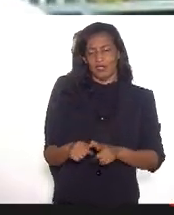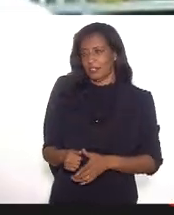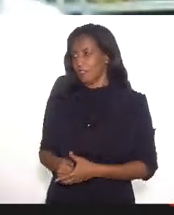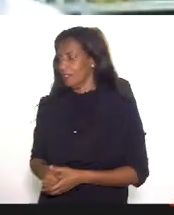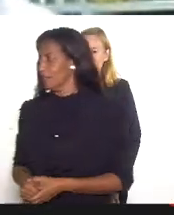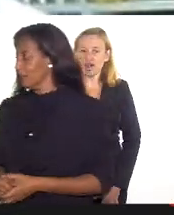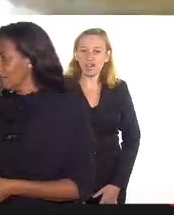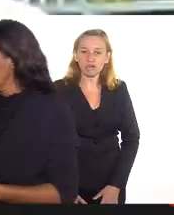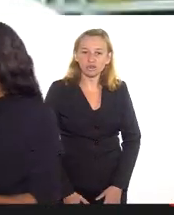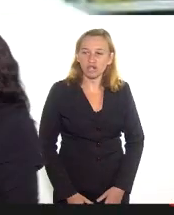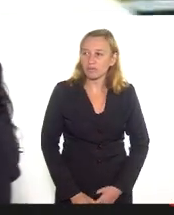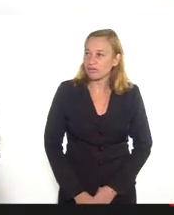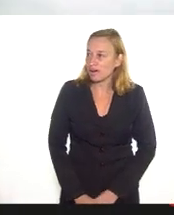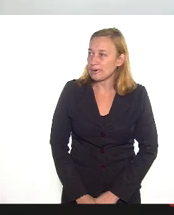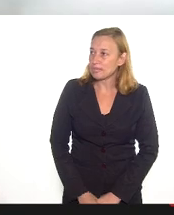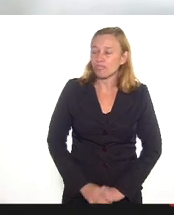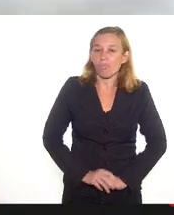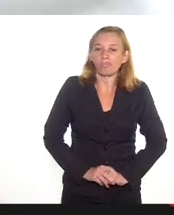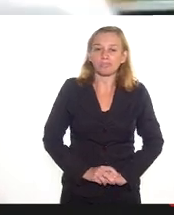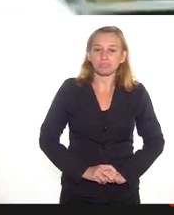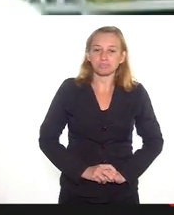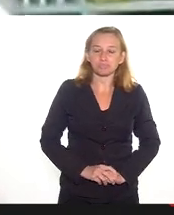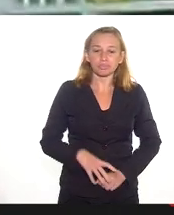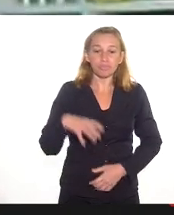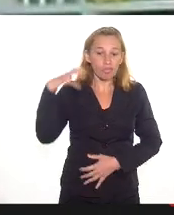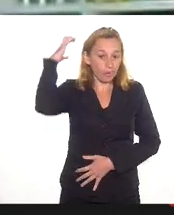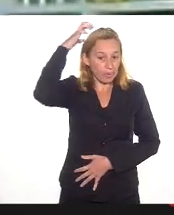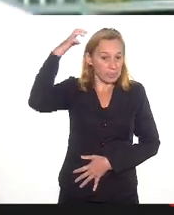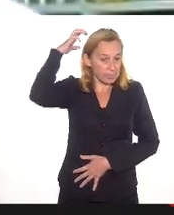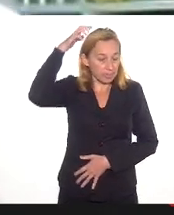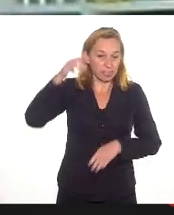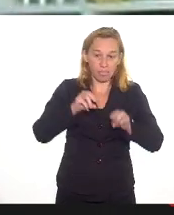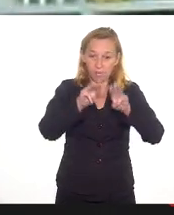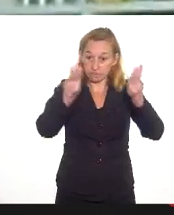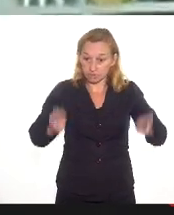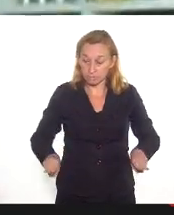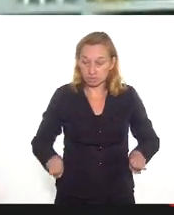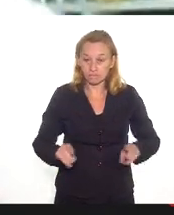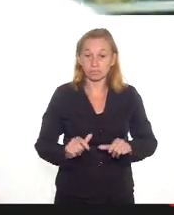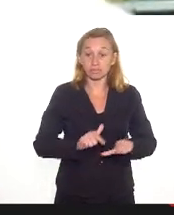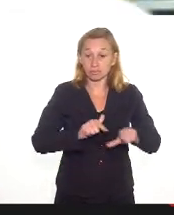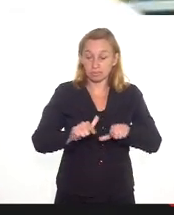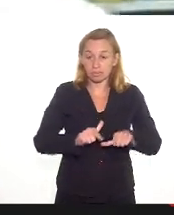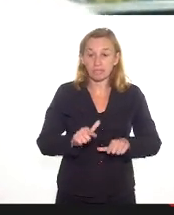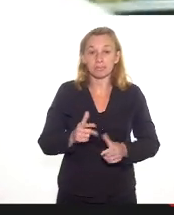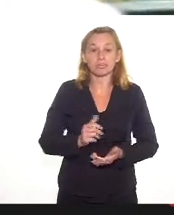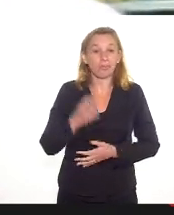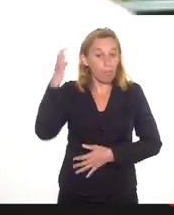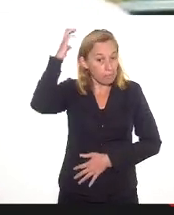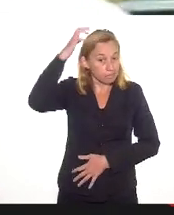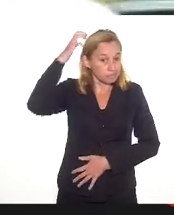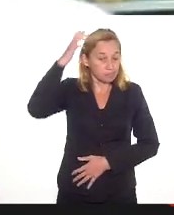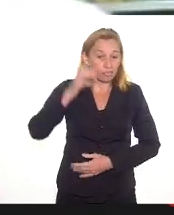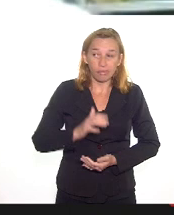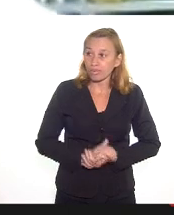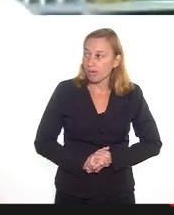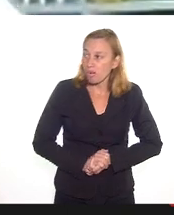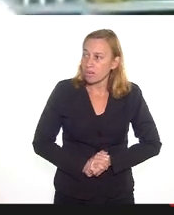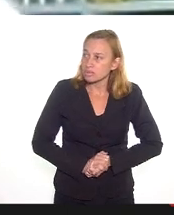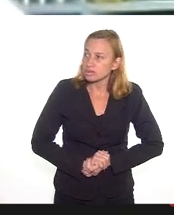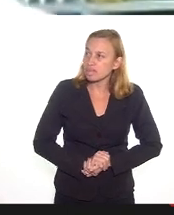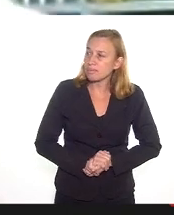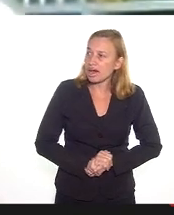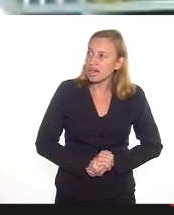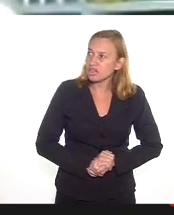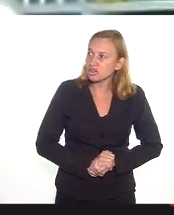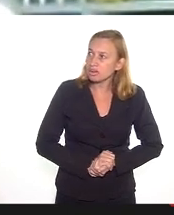fazia os retratos, fez a exposição de Marielle no museu, os trabalhos de Marielle, e faleceu agora recentemente, justamente